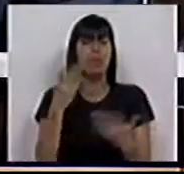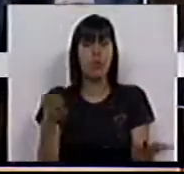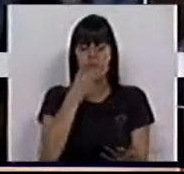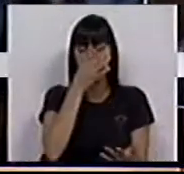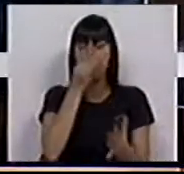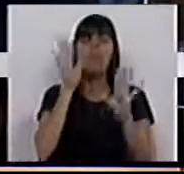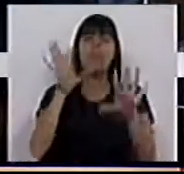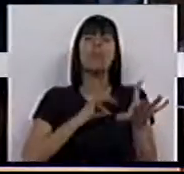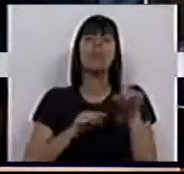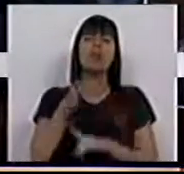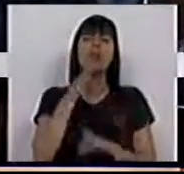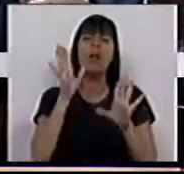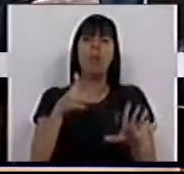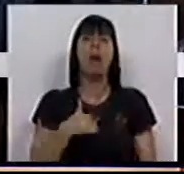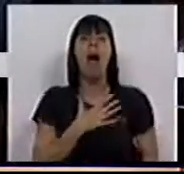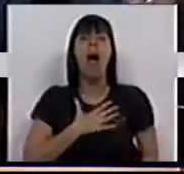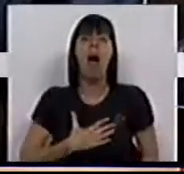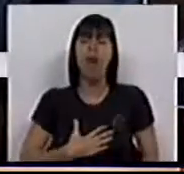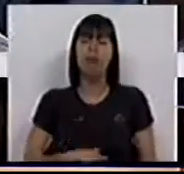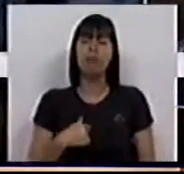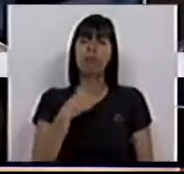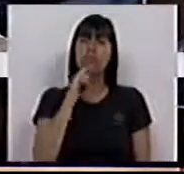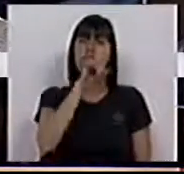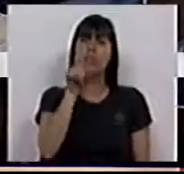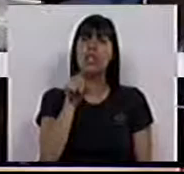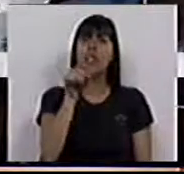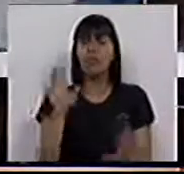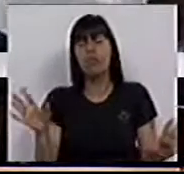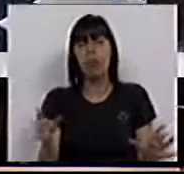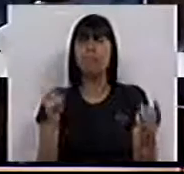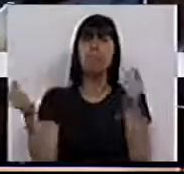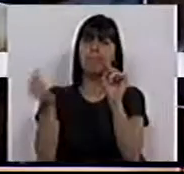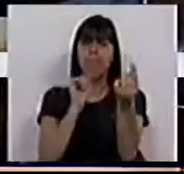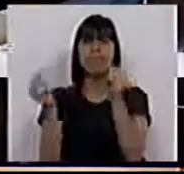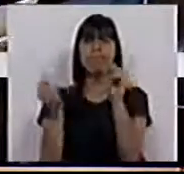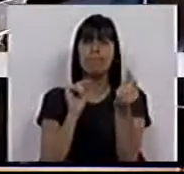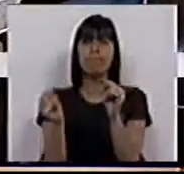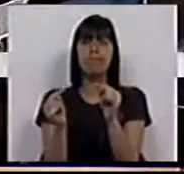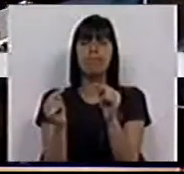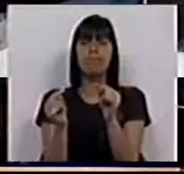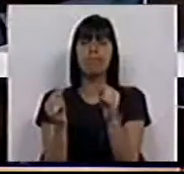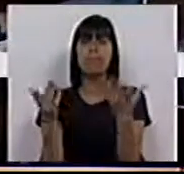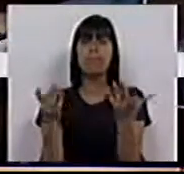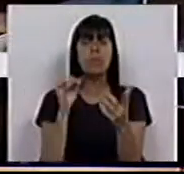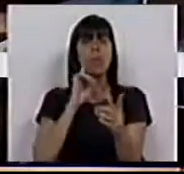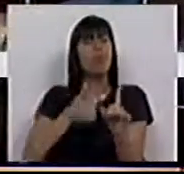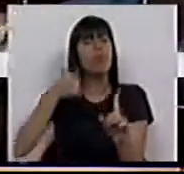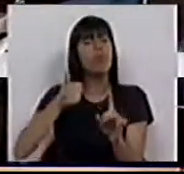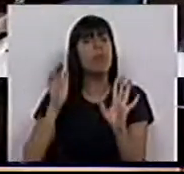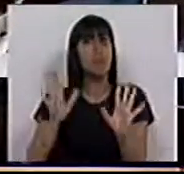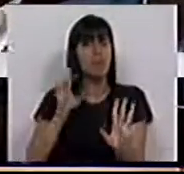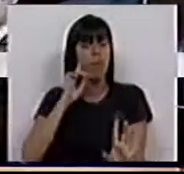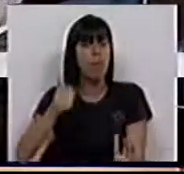Mas, Sra. Deputada, eu gostaria também de colocar uma questão e de debater o fundamental